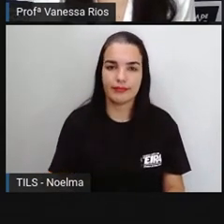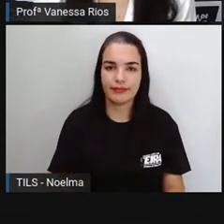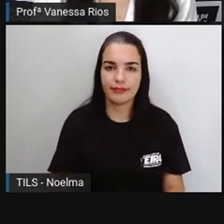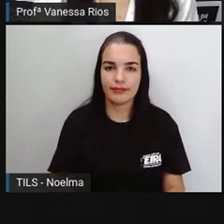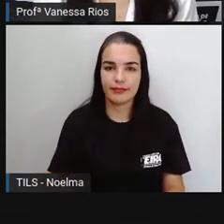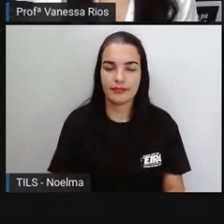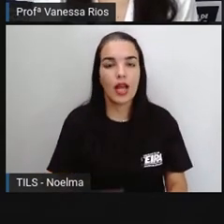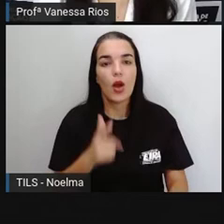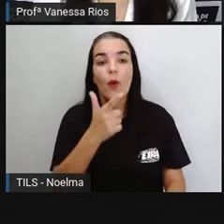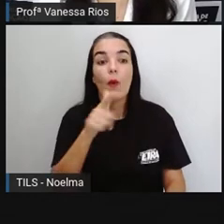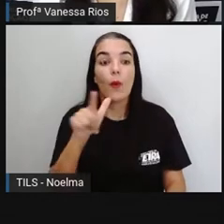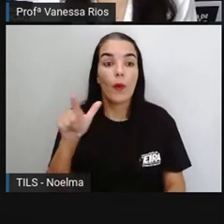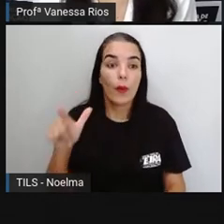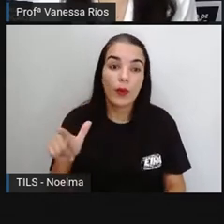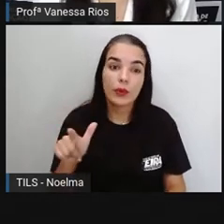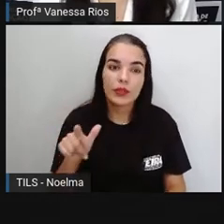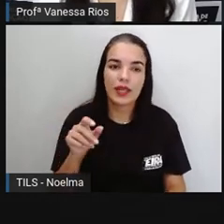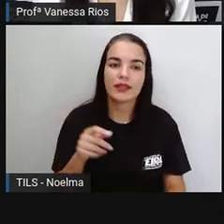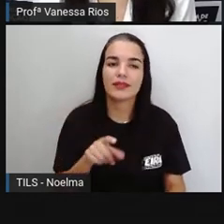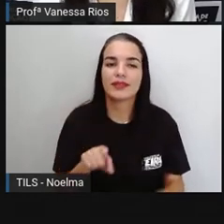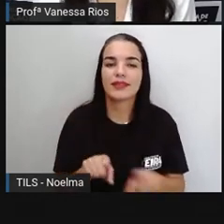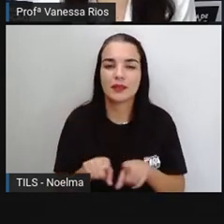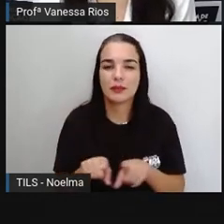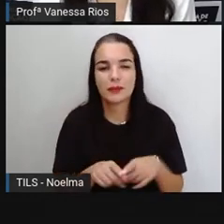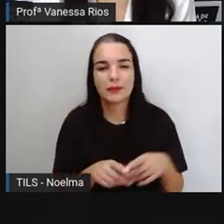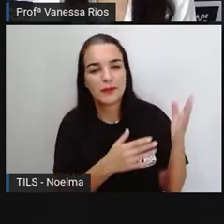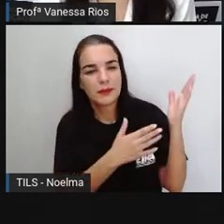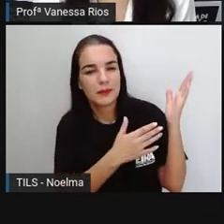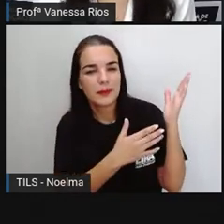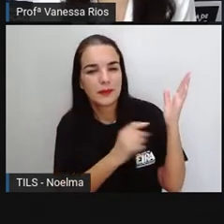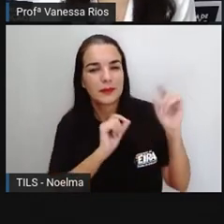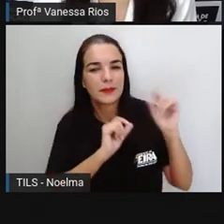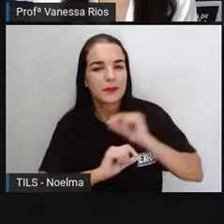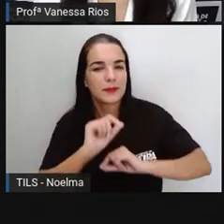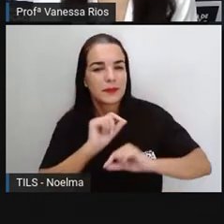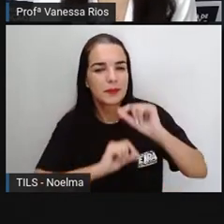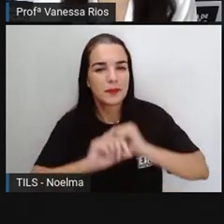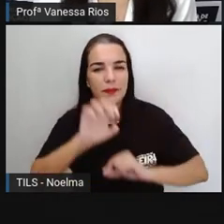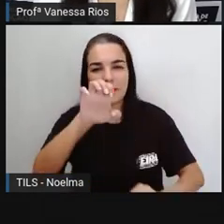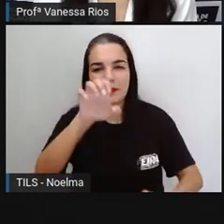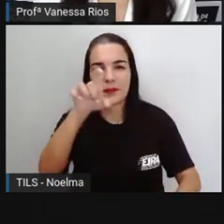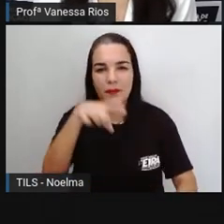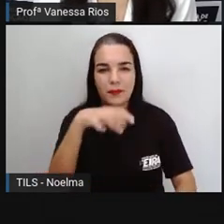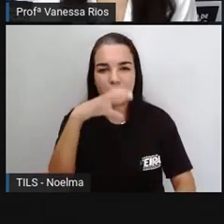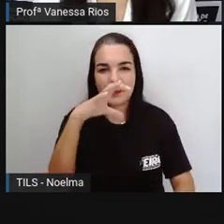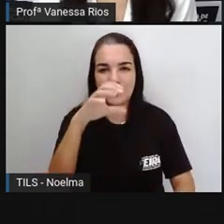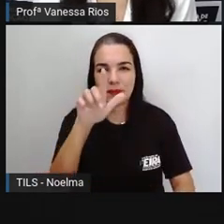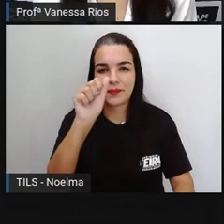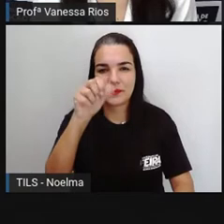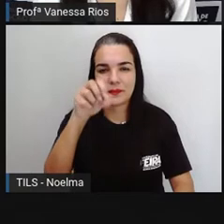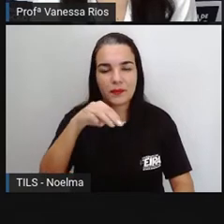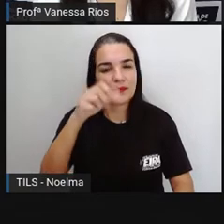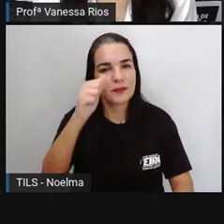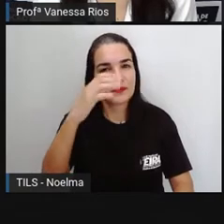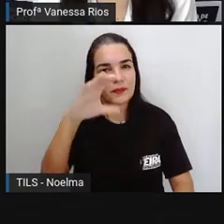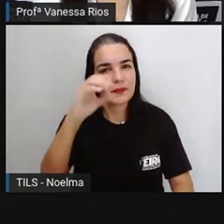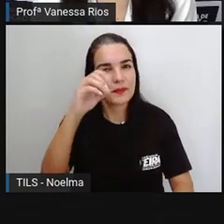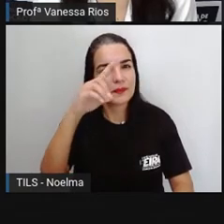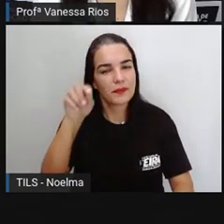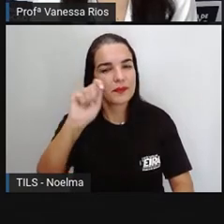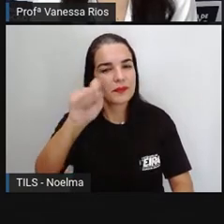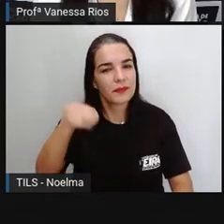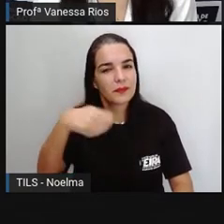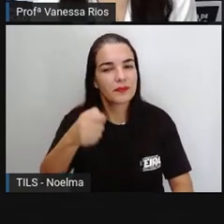Outra pontuação aí, muito utilizada na produção dos textos, é o ponto de exclamação.